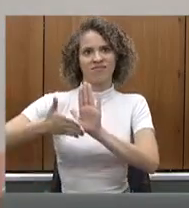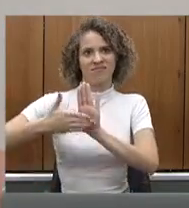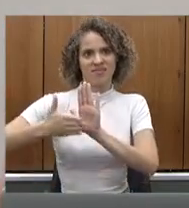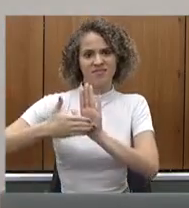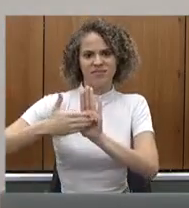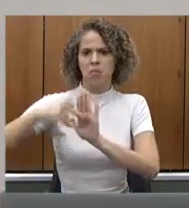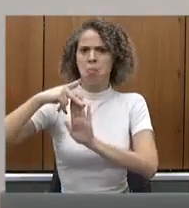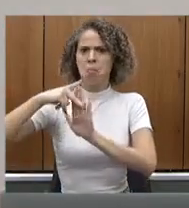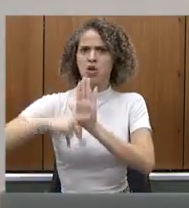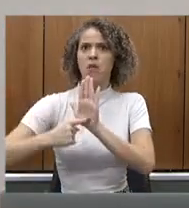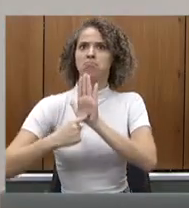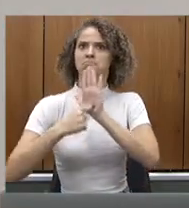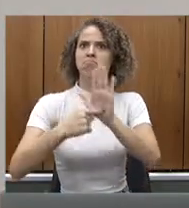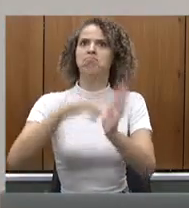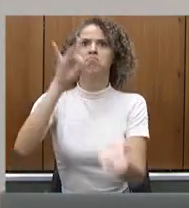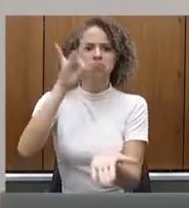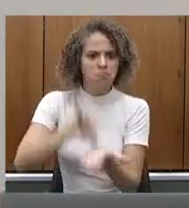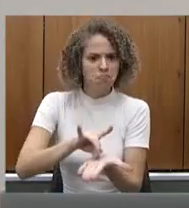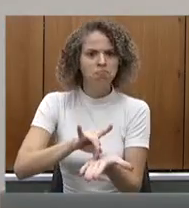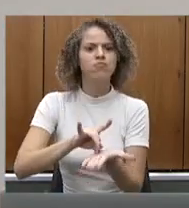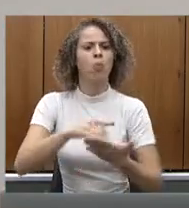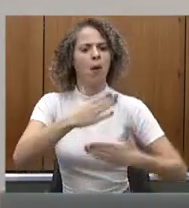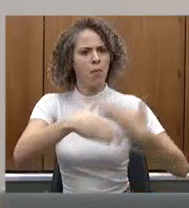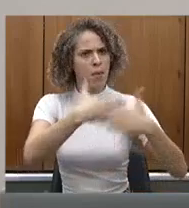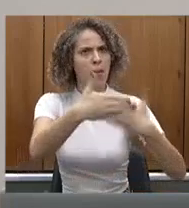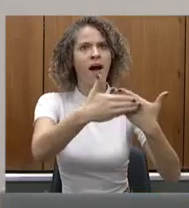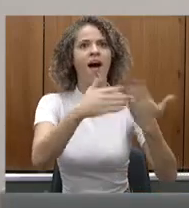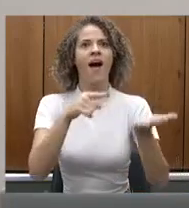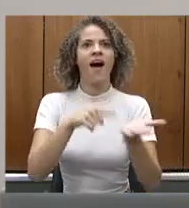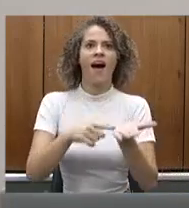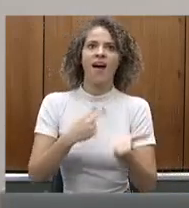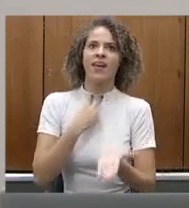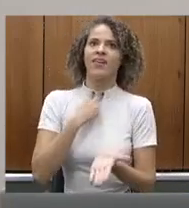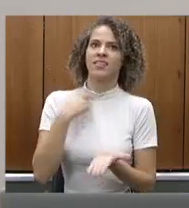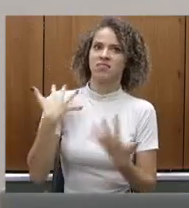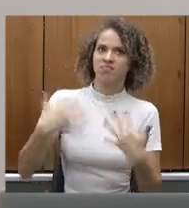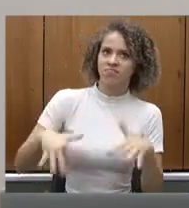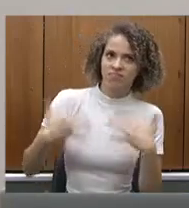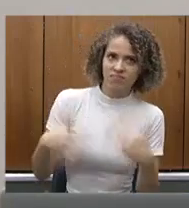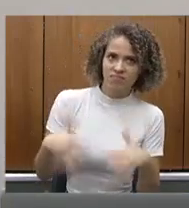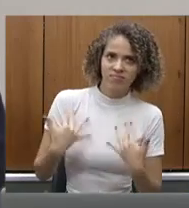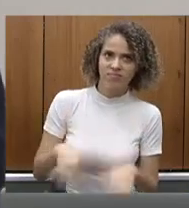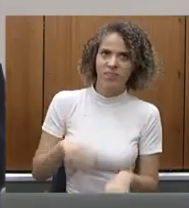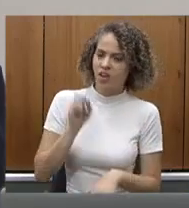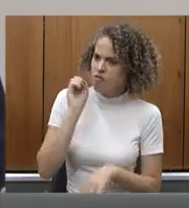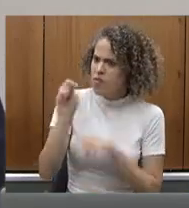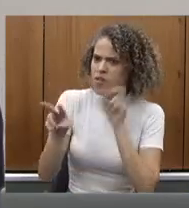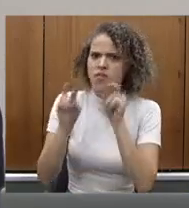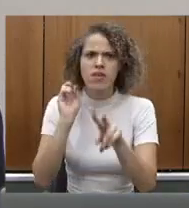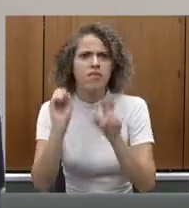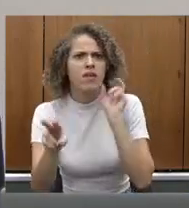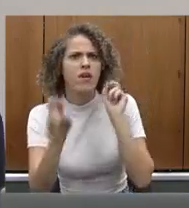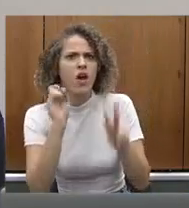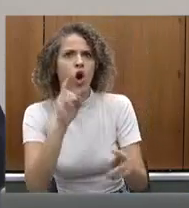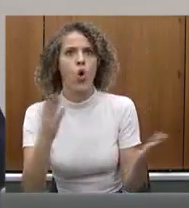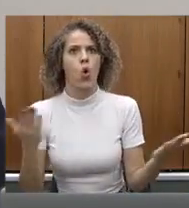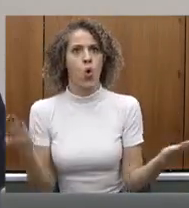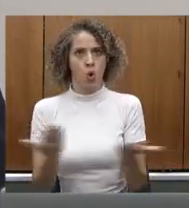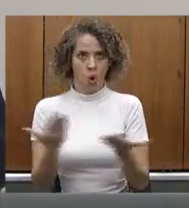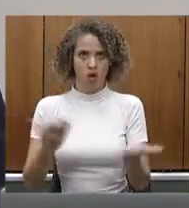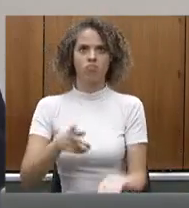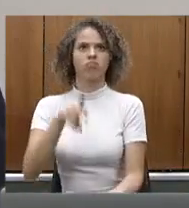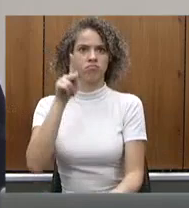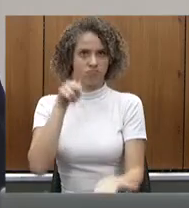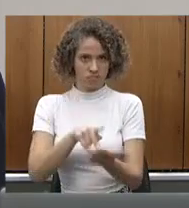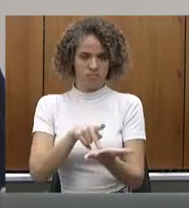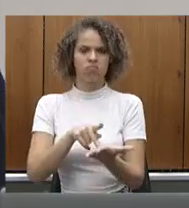acontecia, a promessa acontecia, deputado Tito, e as coisas não vinham, a realidade não vinha, e hoje não, a realidade